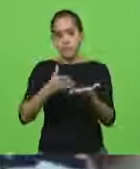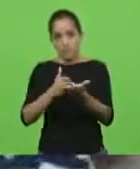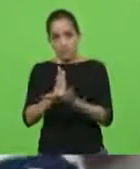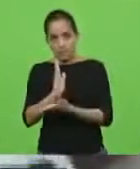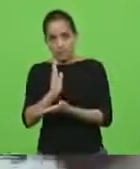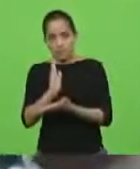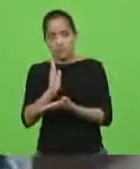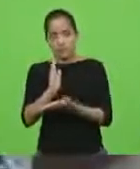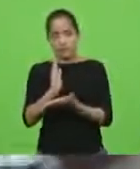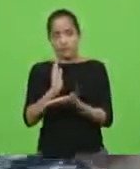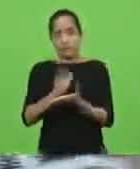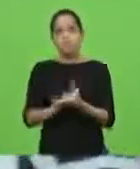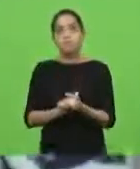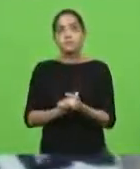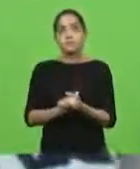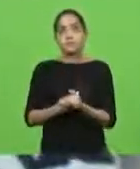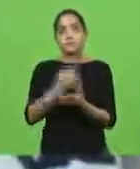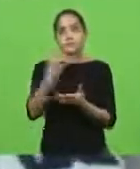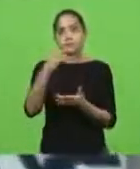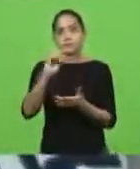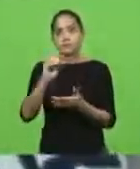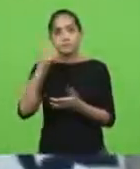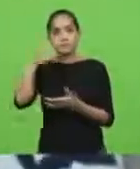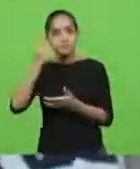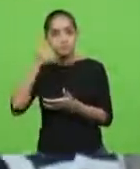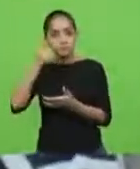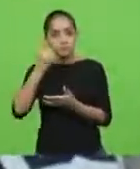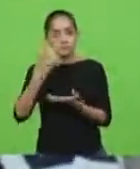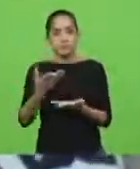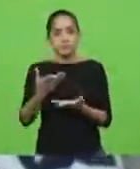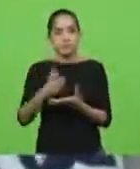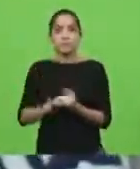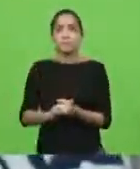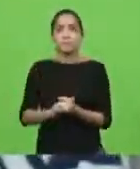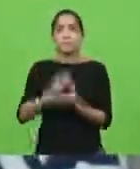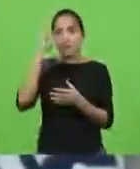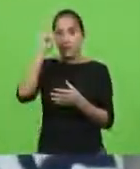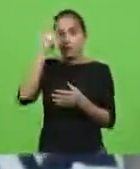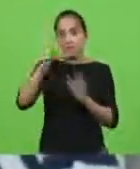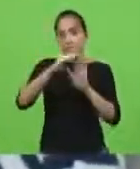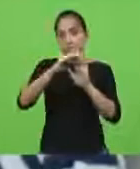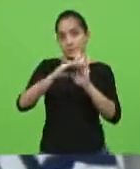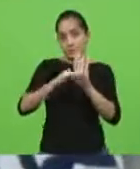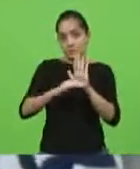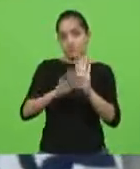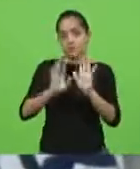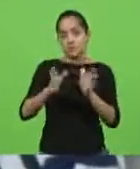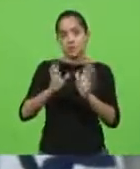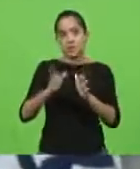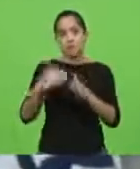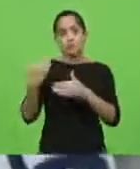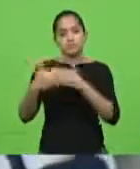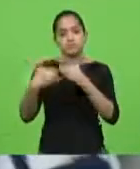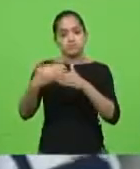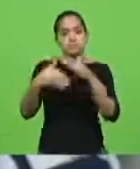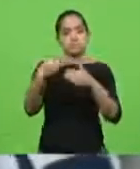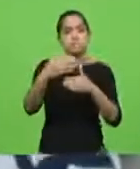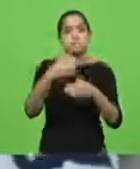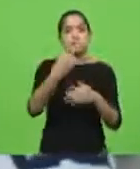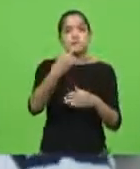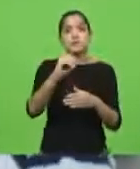nossos 40 parlamentares. Lembro que essa matéria, eu já estava, entrou na casa em